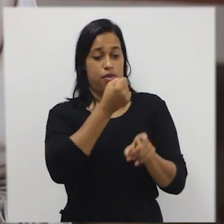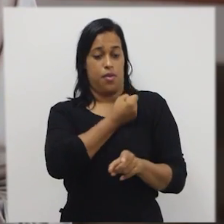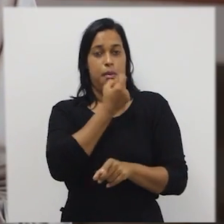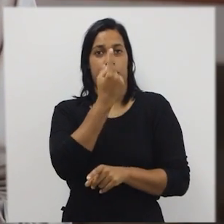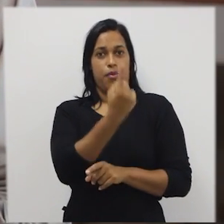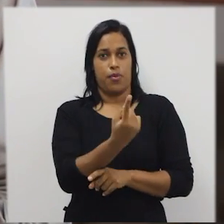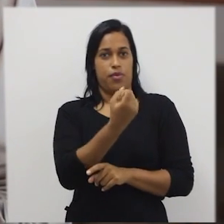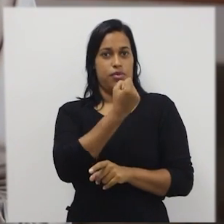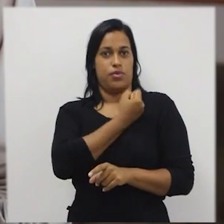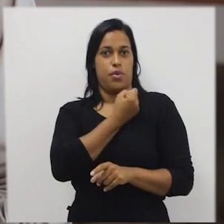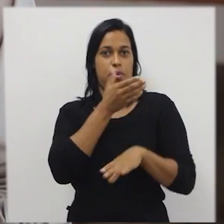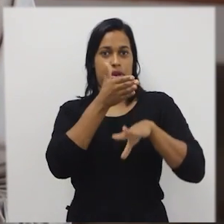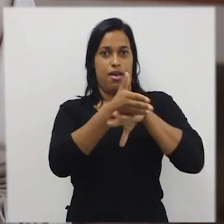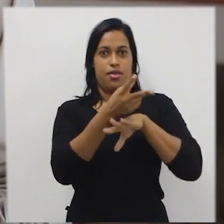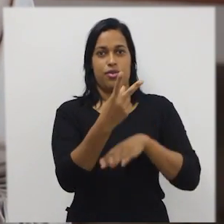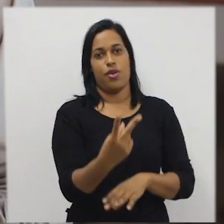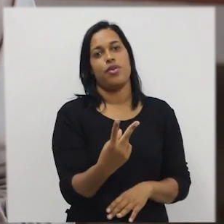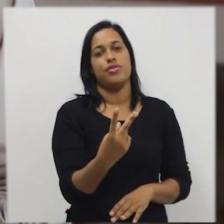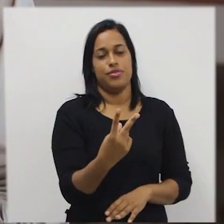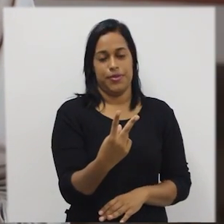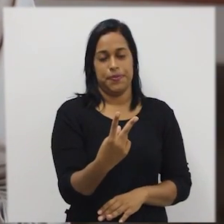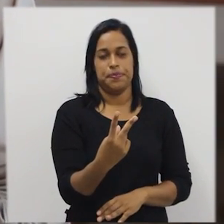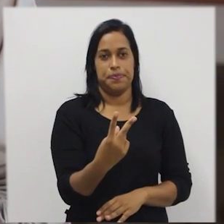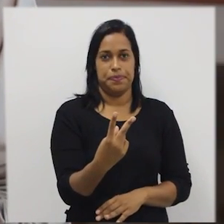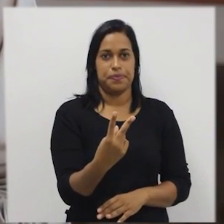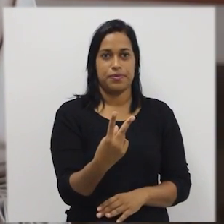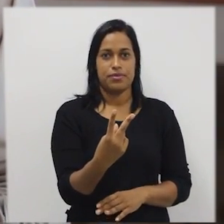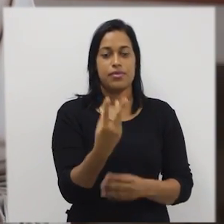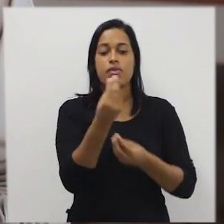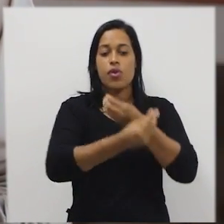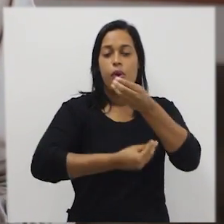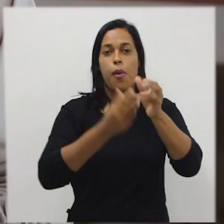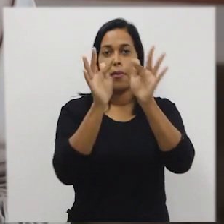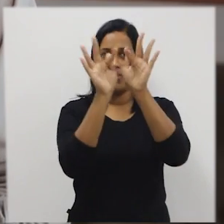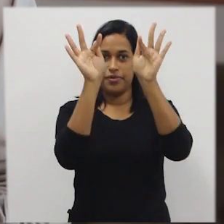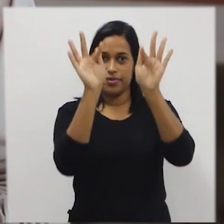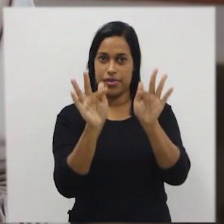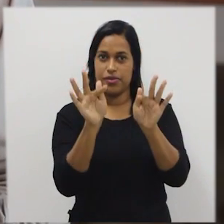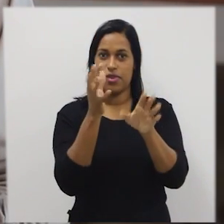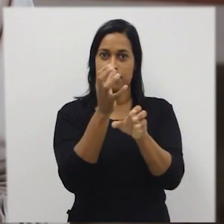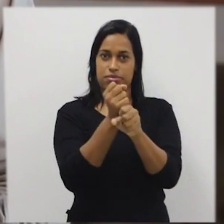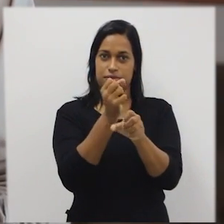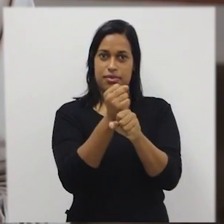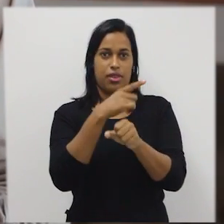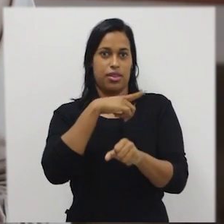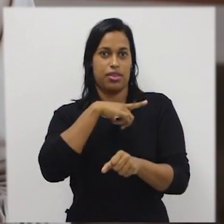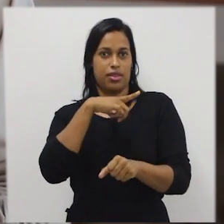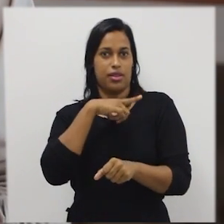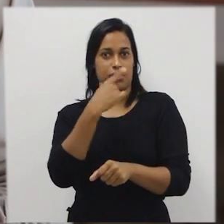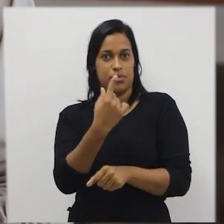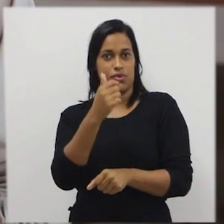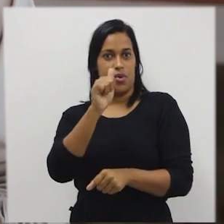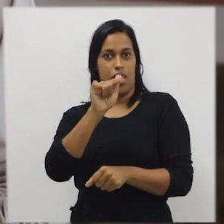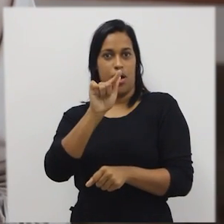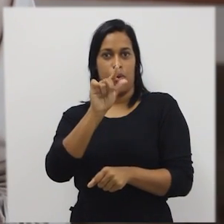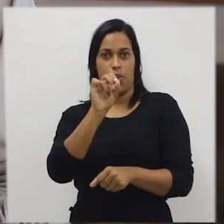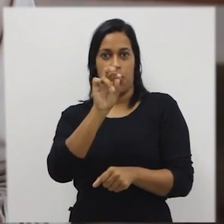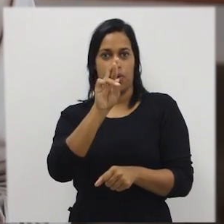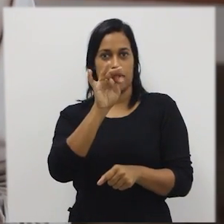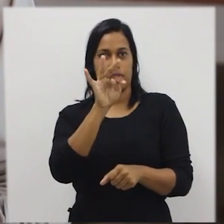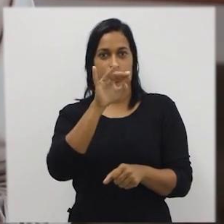O segundo símbolo entre com o número 2. De forma análoga, nós temos no algoritmo